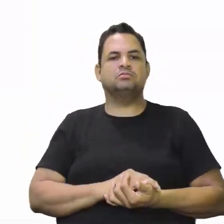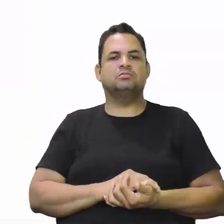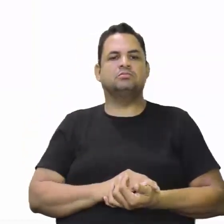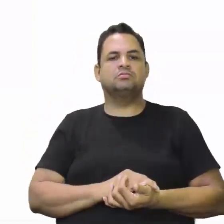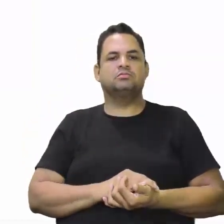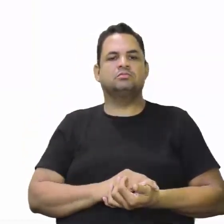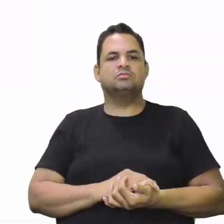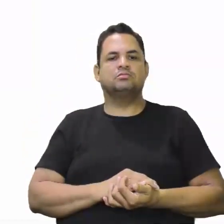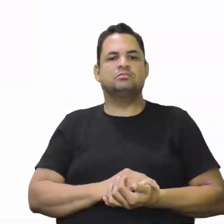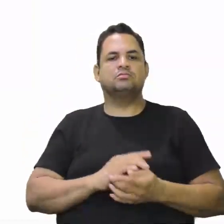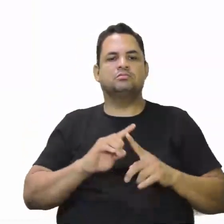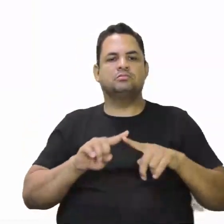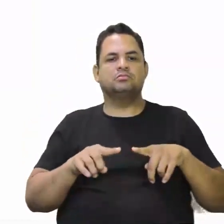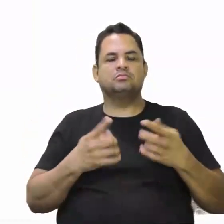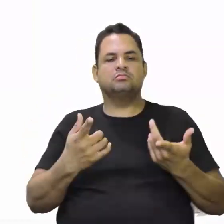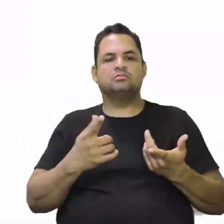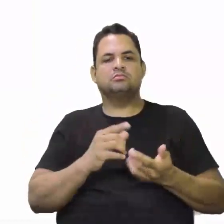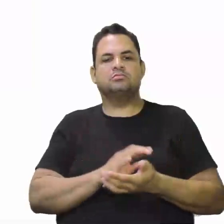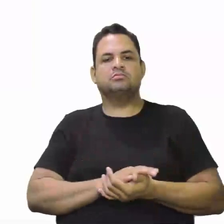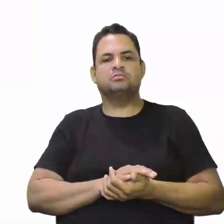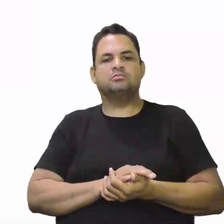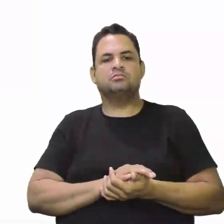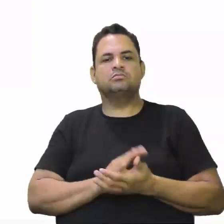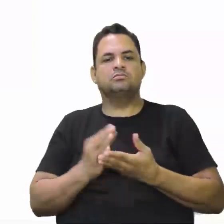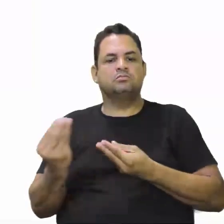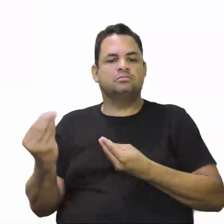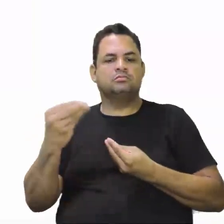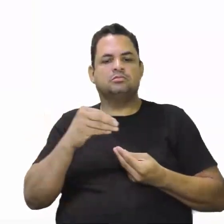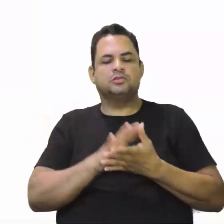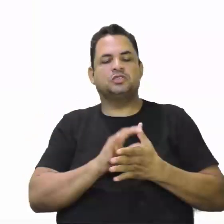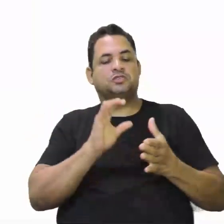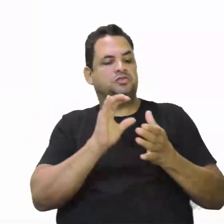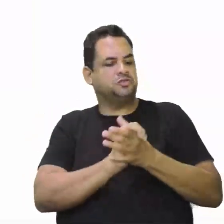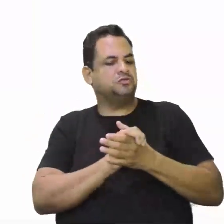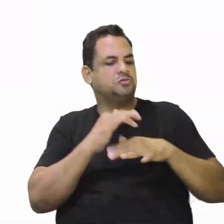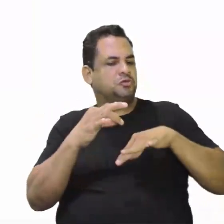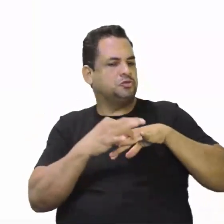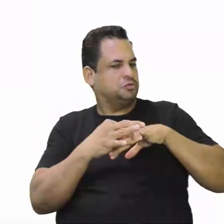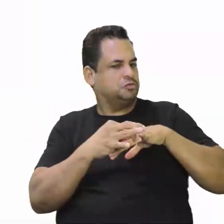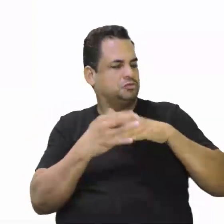Só que os espanhóis vieram para cá, trouxeram suas esposas, vamos dizer assim.